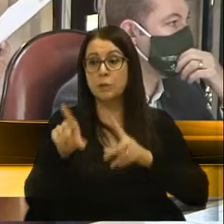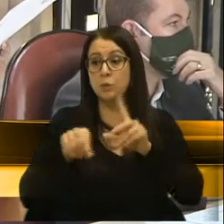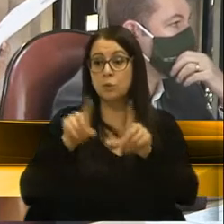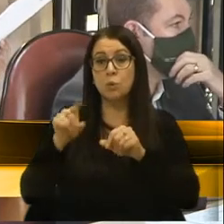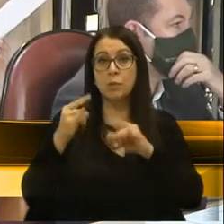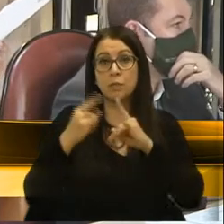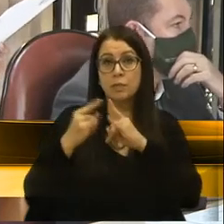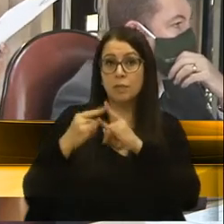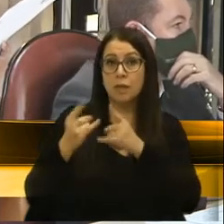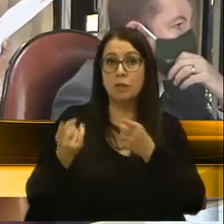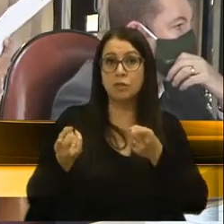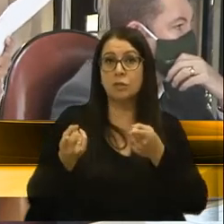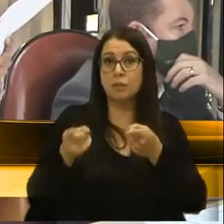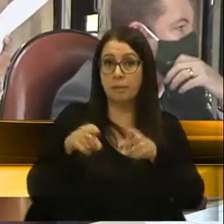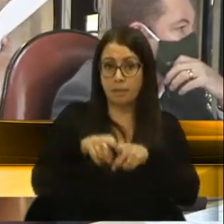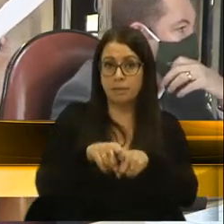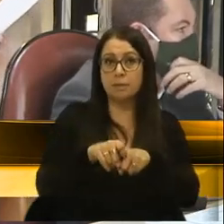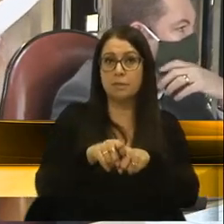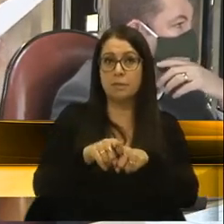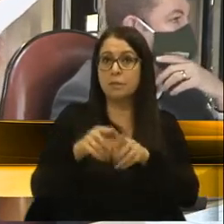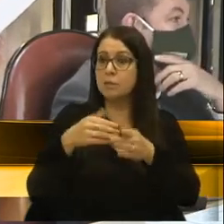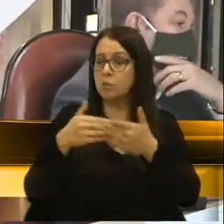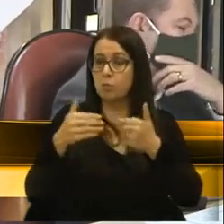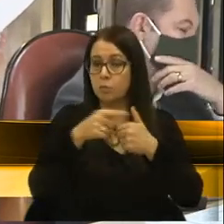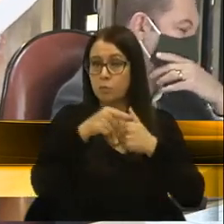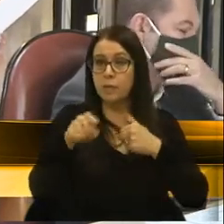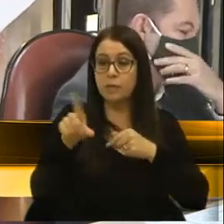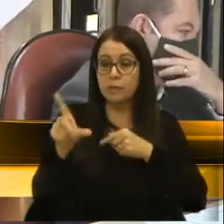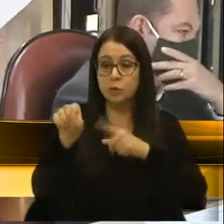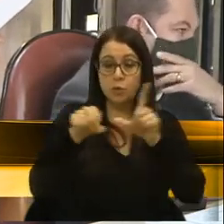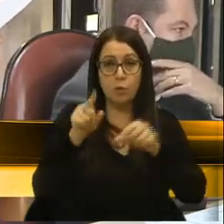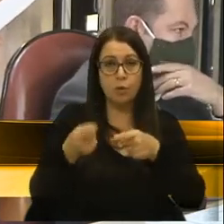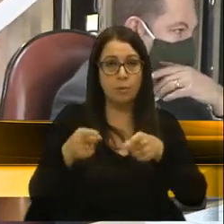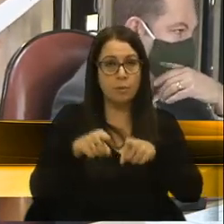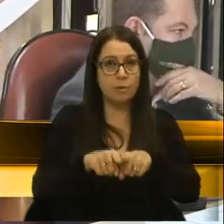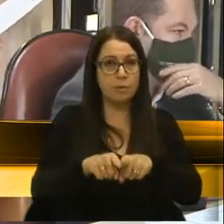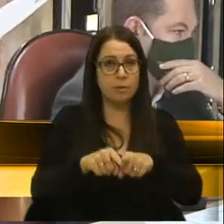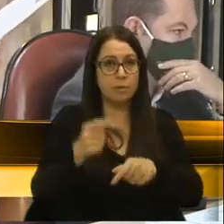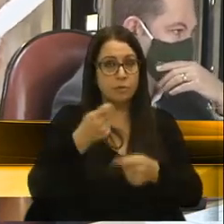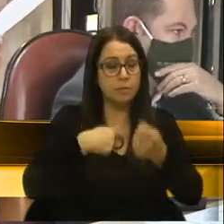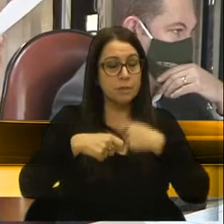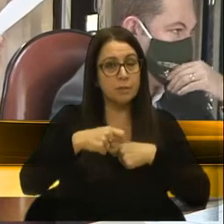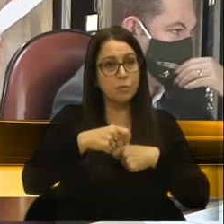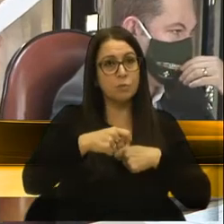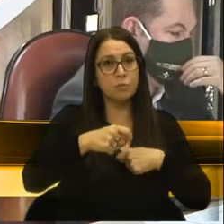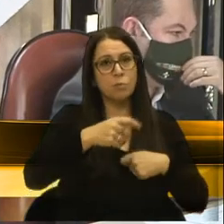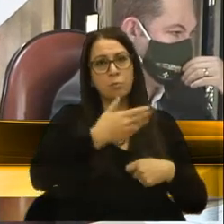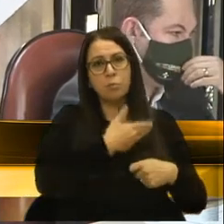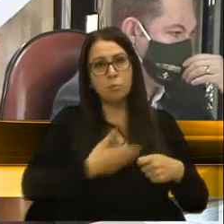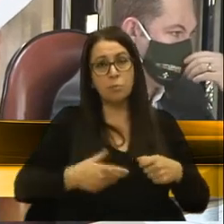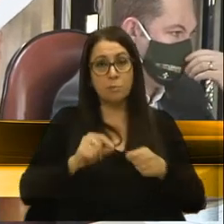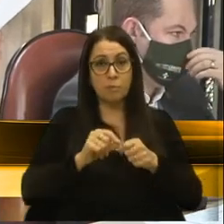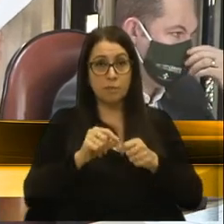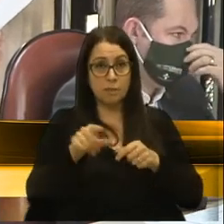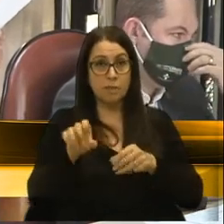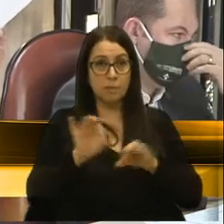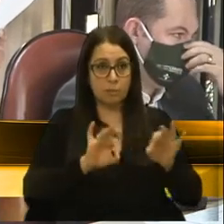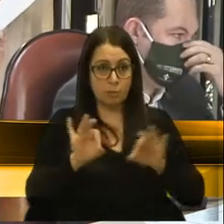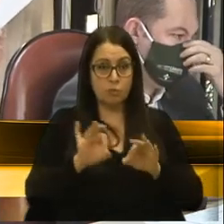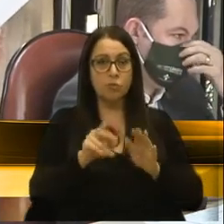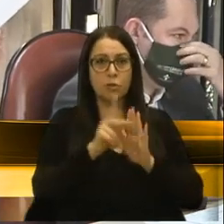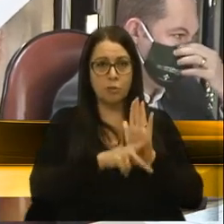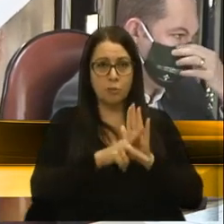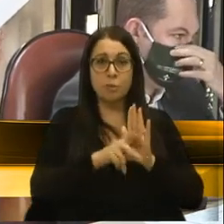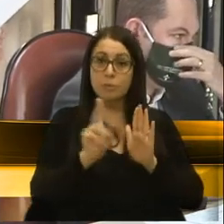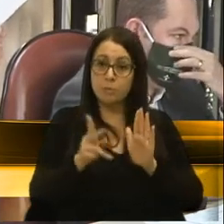entidade parceira. De qualquer sorte, a escolha de parceiros na administração pública para a realização do projeto, sempre